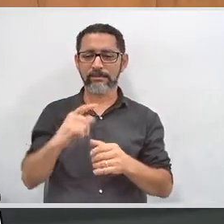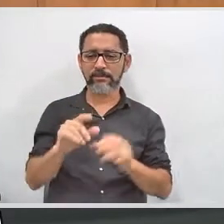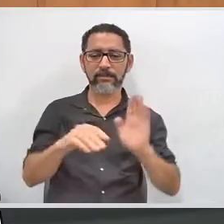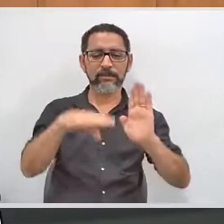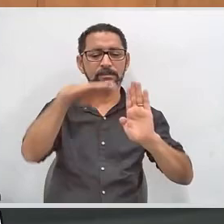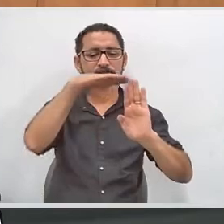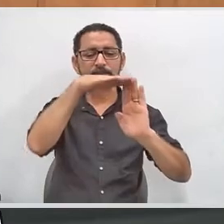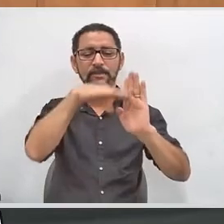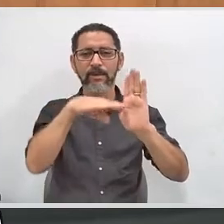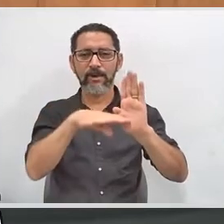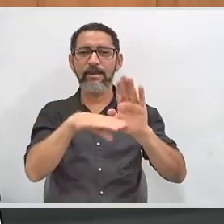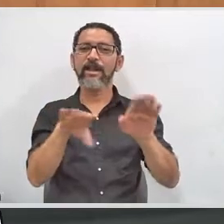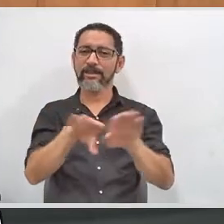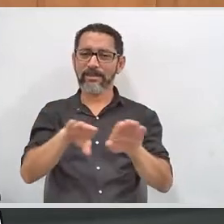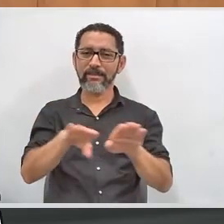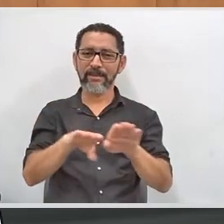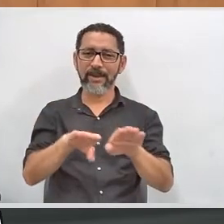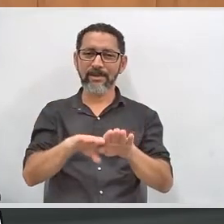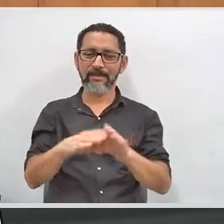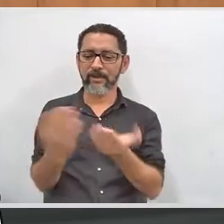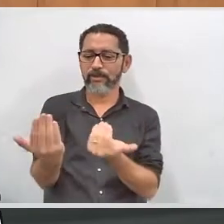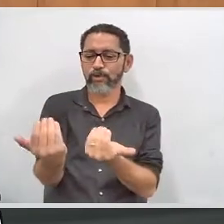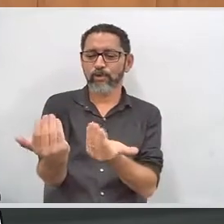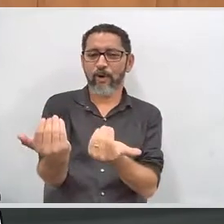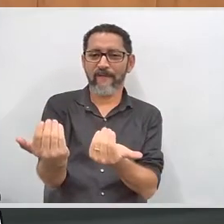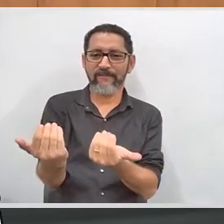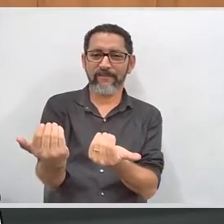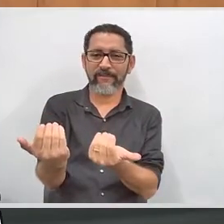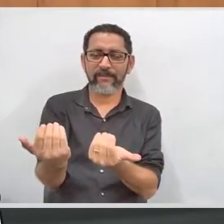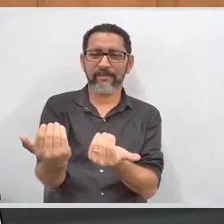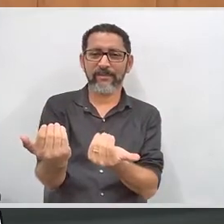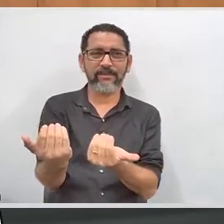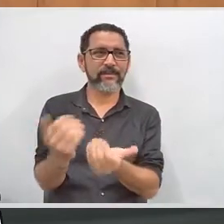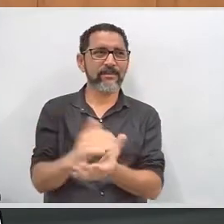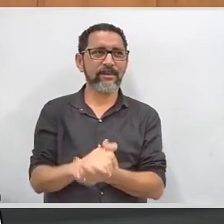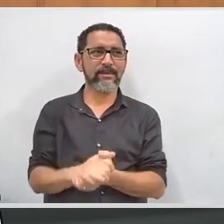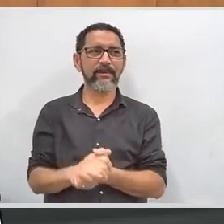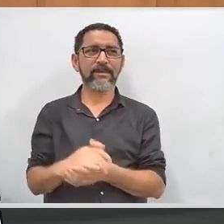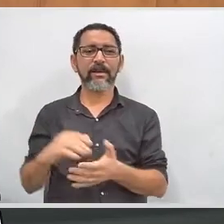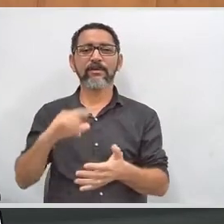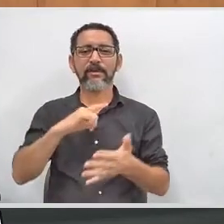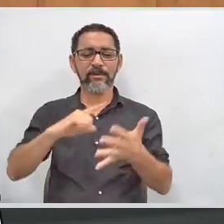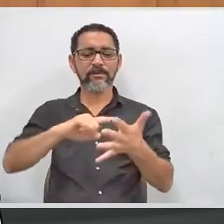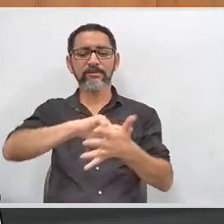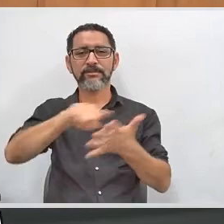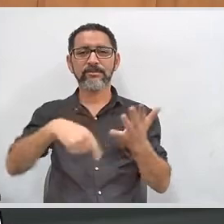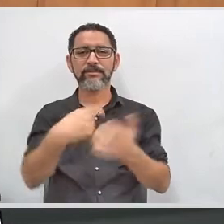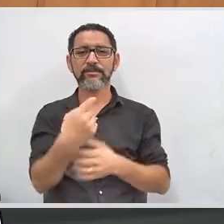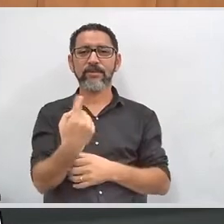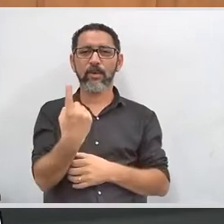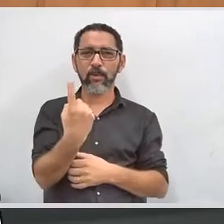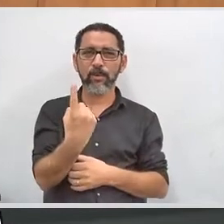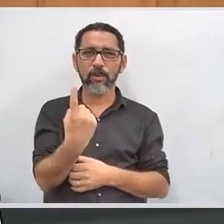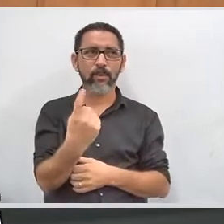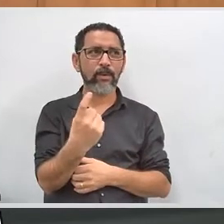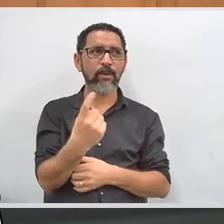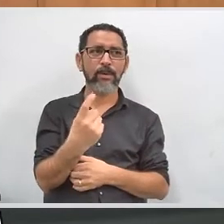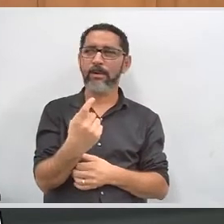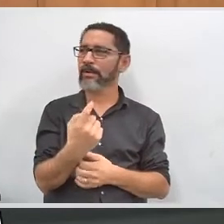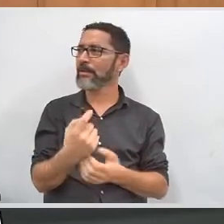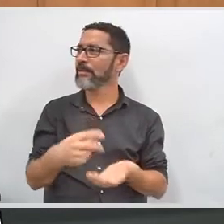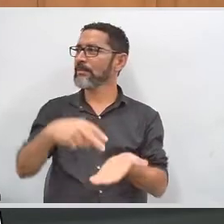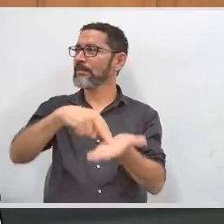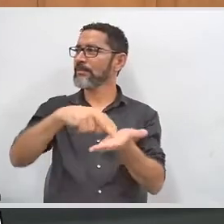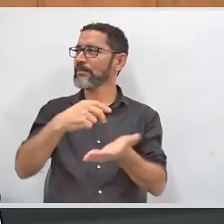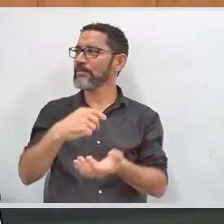jovens com deficiência. E, nos nossos locais de trabalho, são seis para começar o programa, nós temos um no nosso gabinete. O Alexander